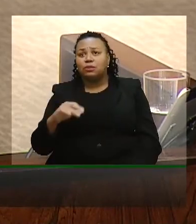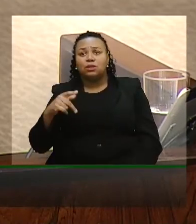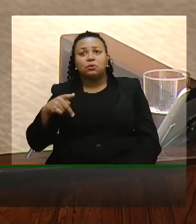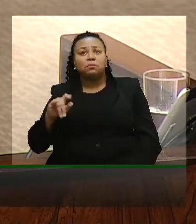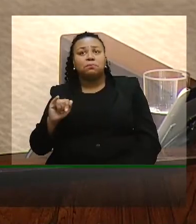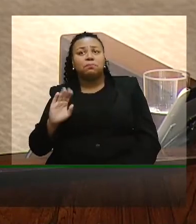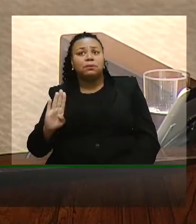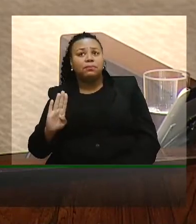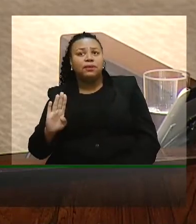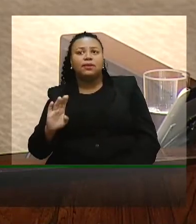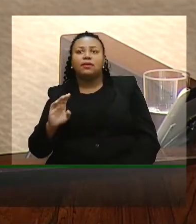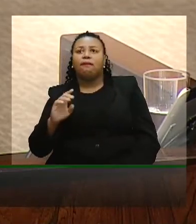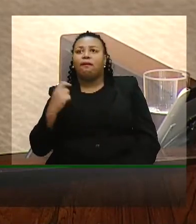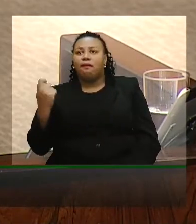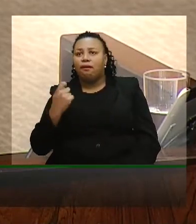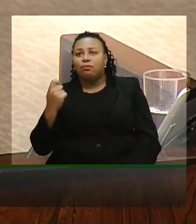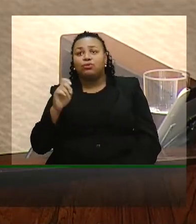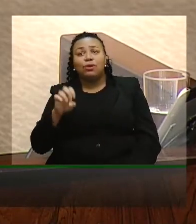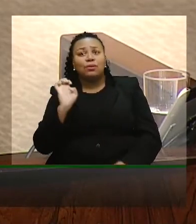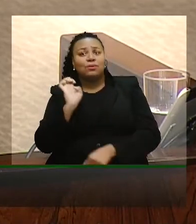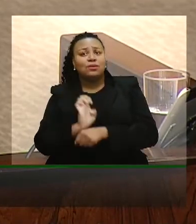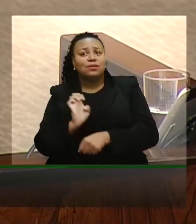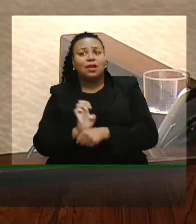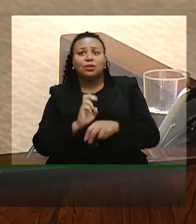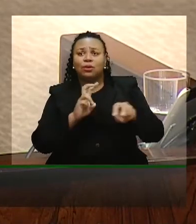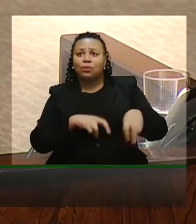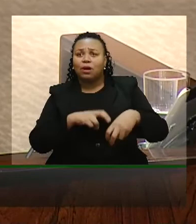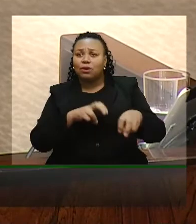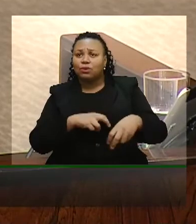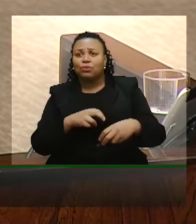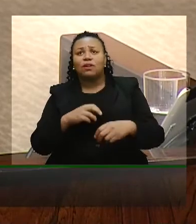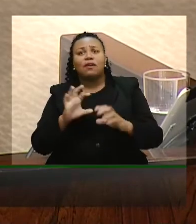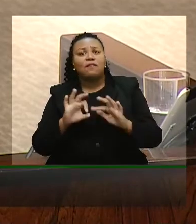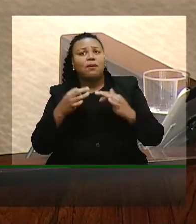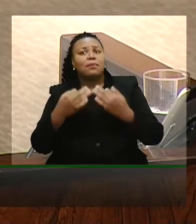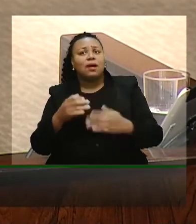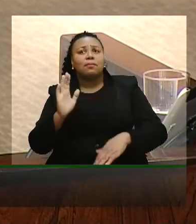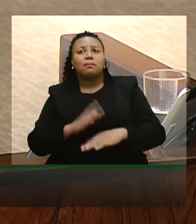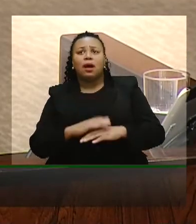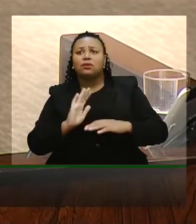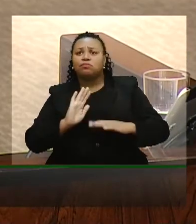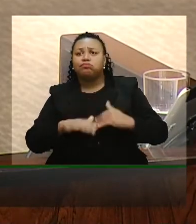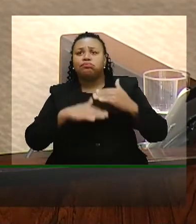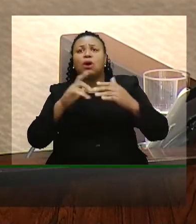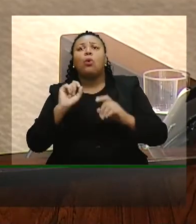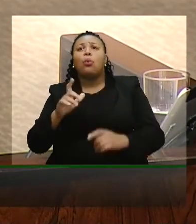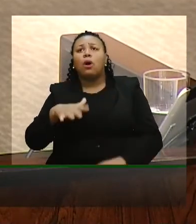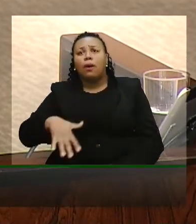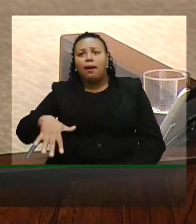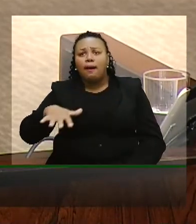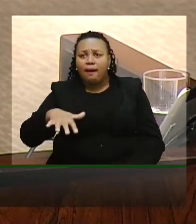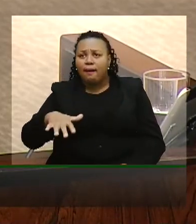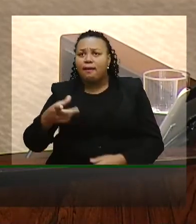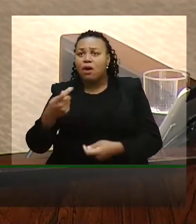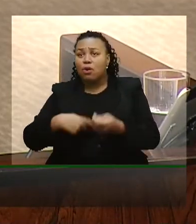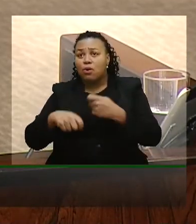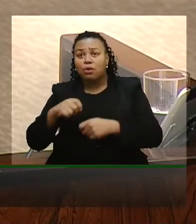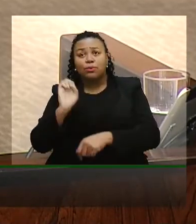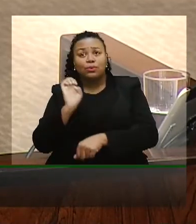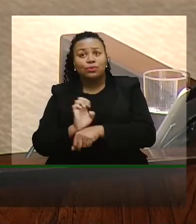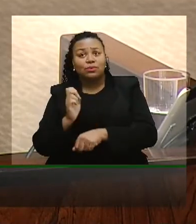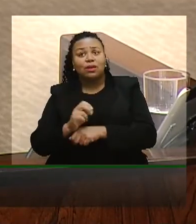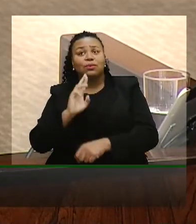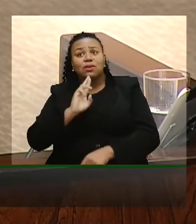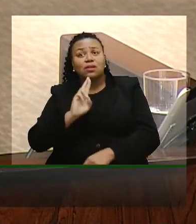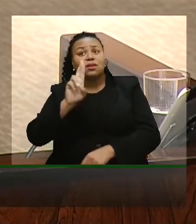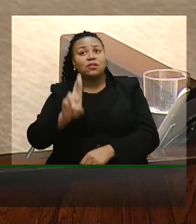o estado com a agricultura familiar mais pujante qual o setor econômico do estado do Rio Grande do Sul que